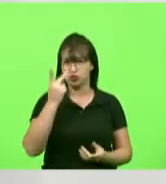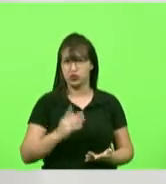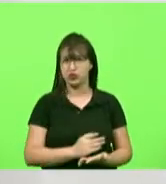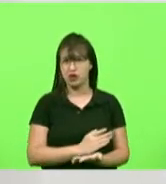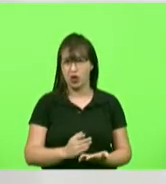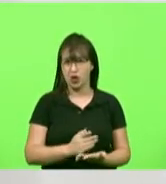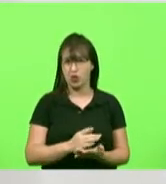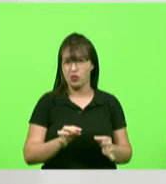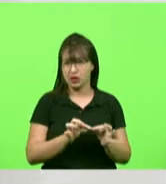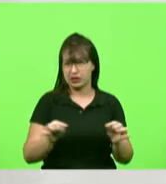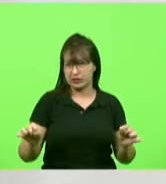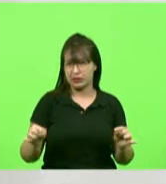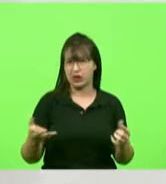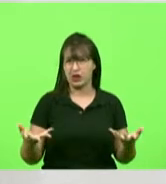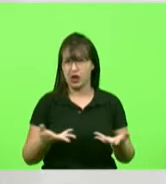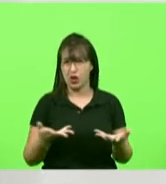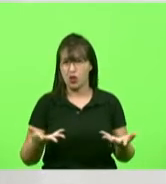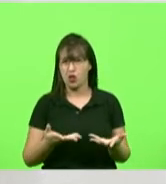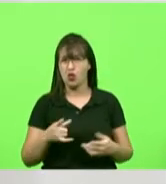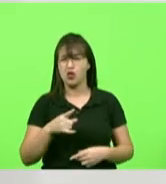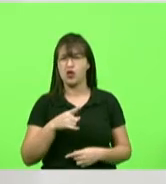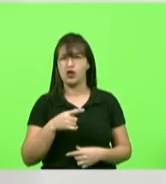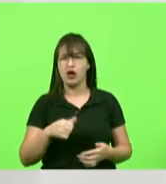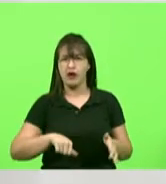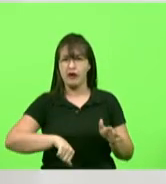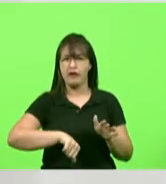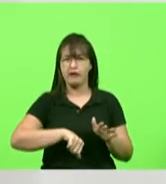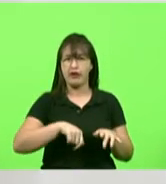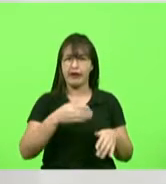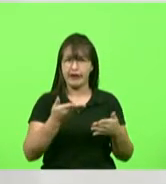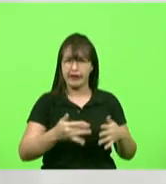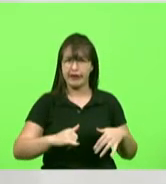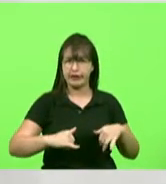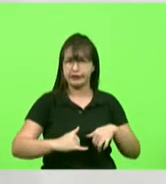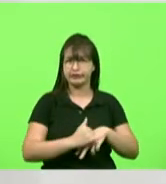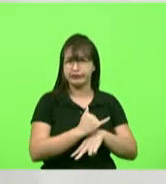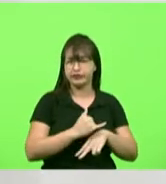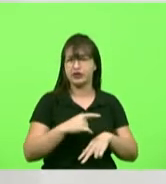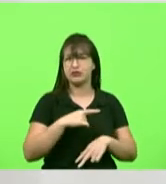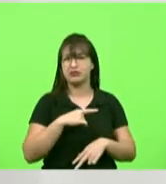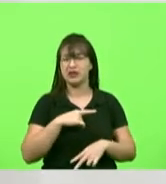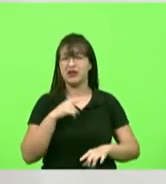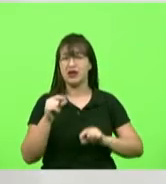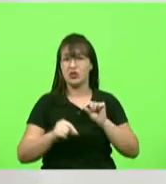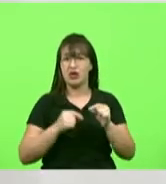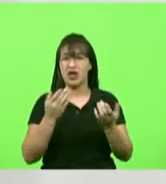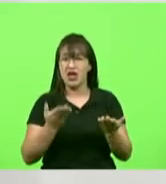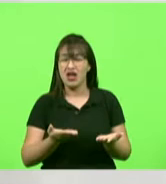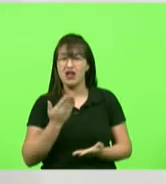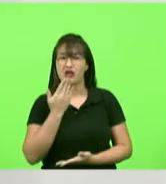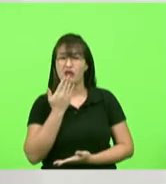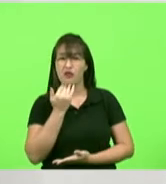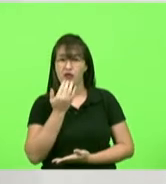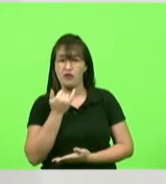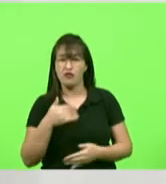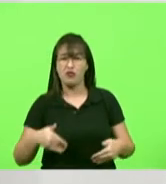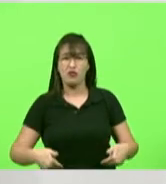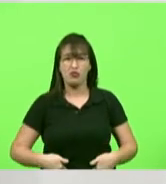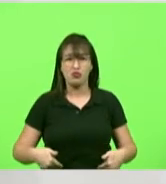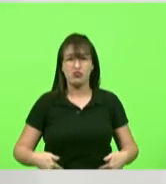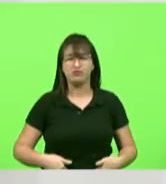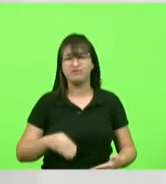vítimas desse entrechoque dessas duas opiniões aqueles que dizem que vão morrer de fome e aqueles que dizem que vão morrer com o vírus